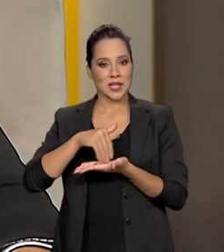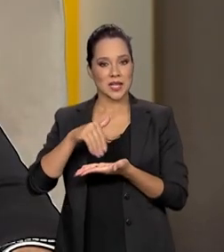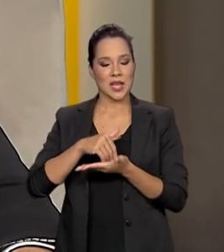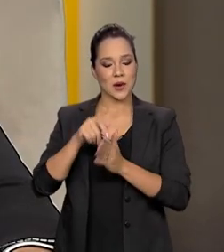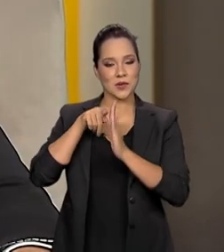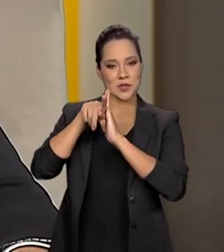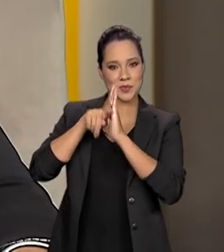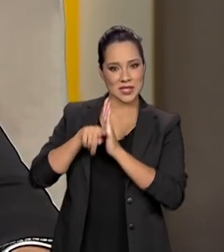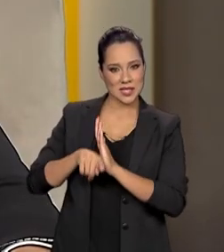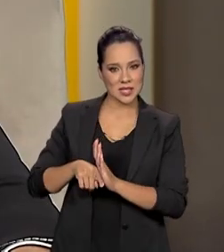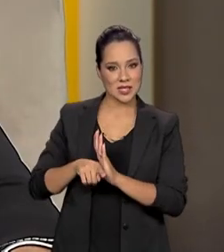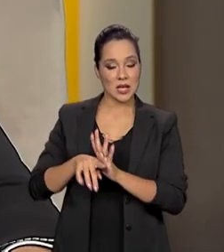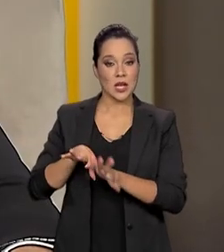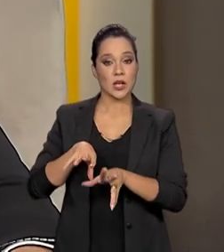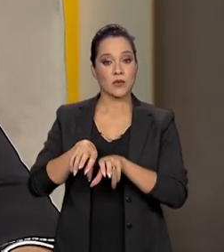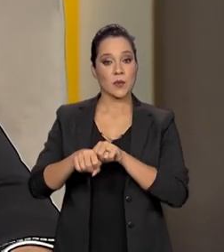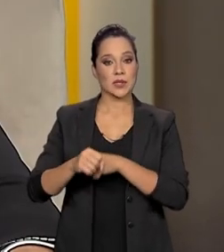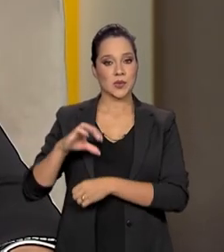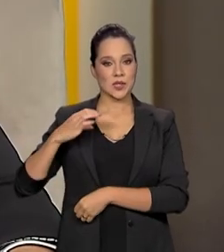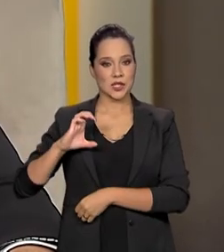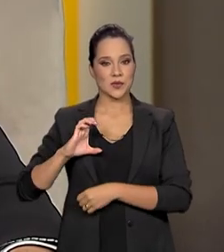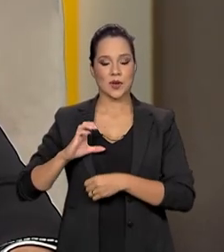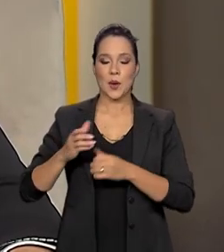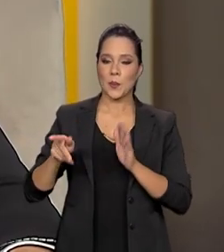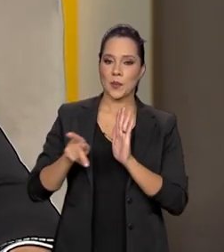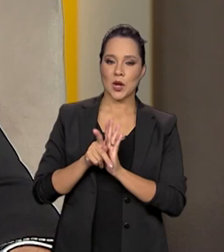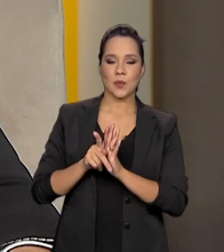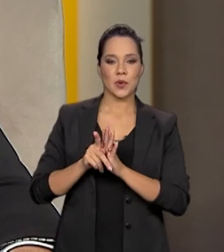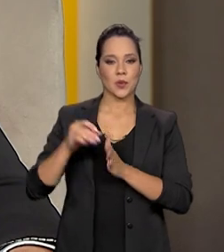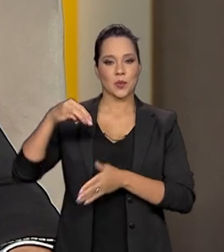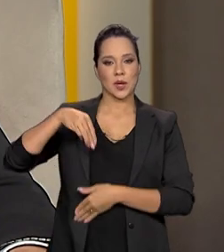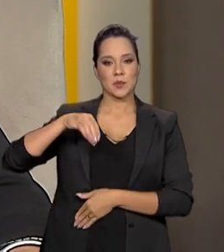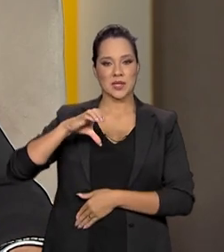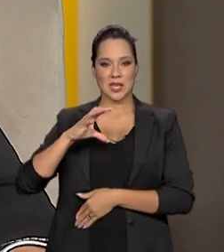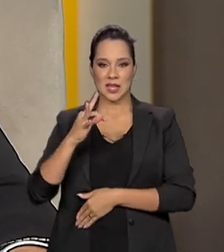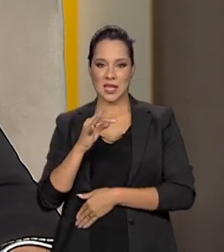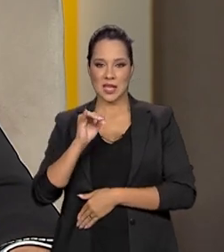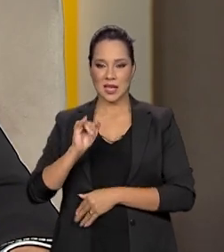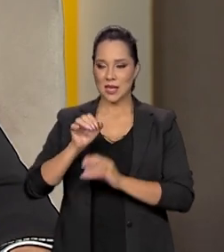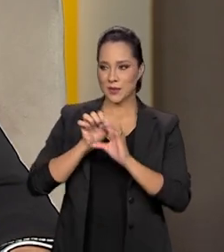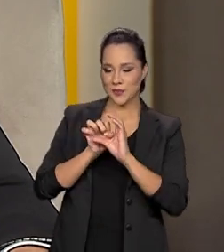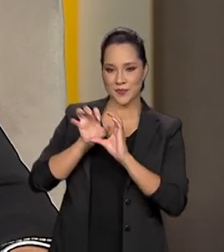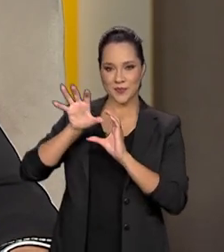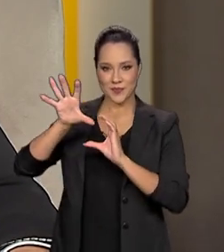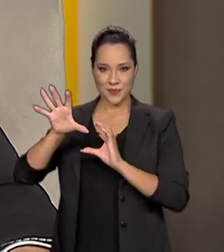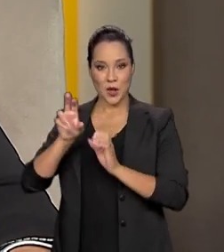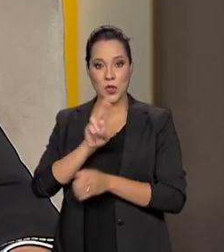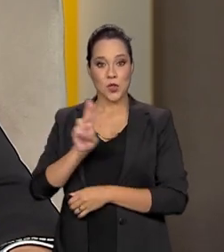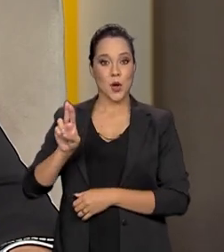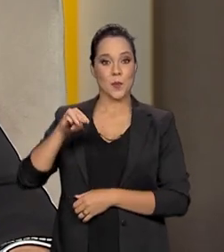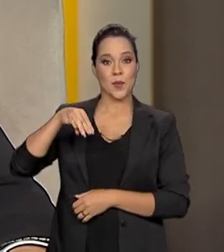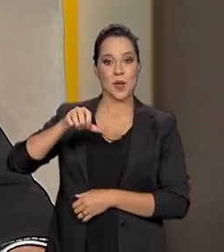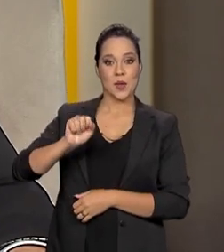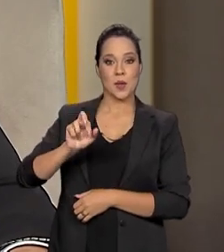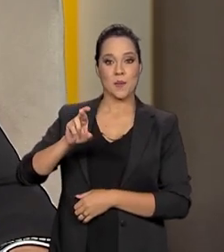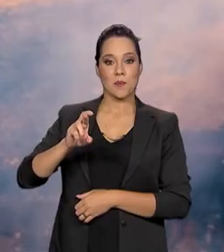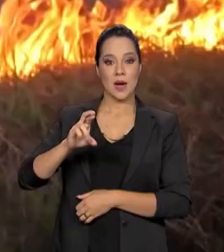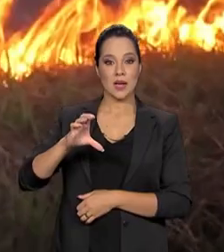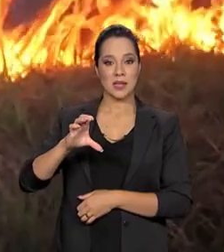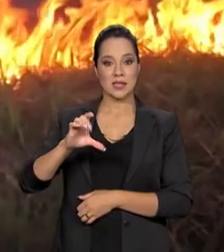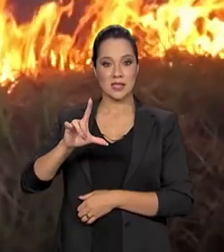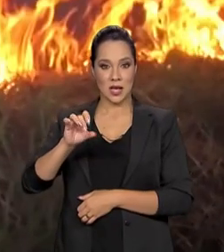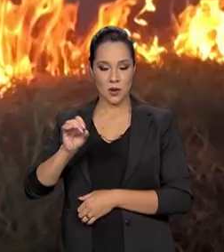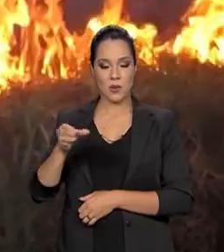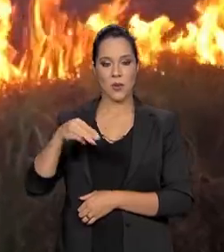de pesquisa e formação científica do Ministério da Ciência Tecnologia e Inovações, Marcelo Moraes.